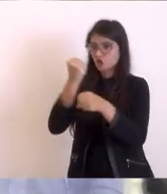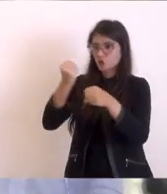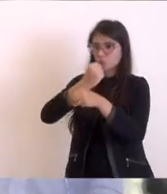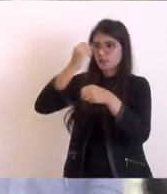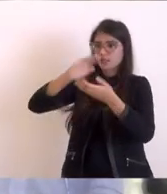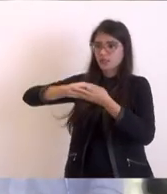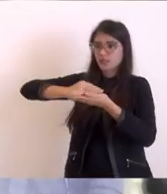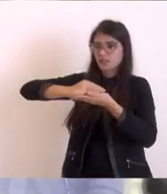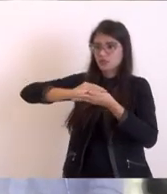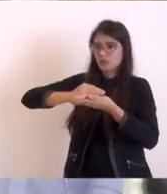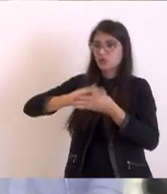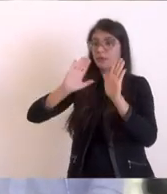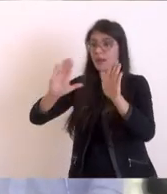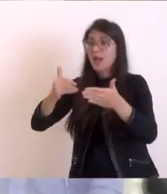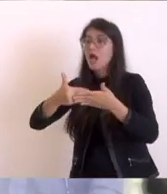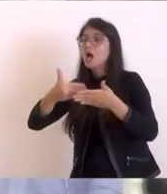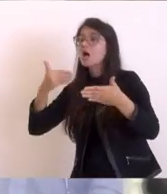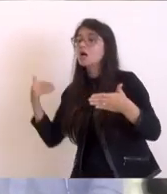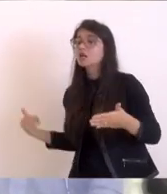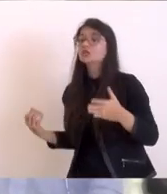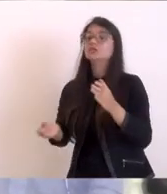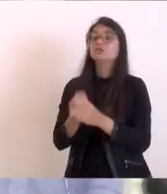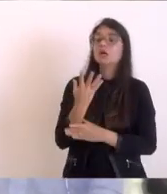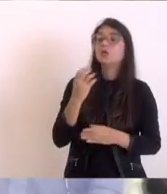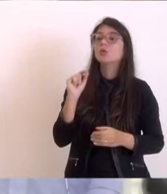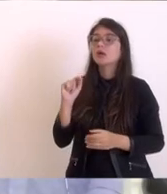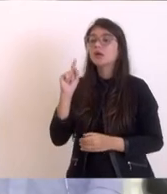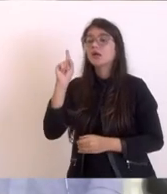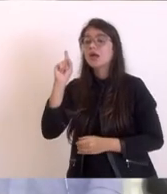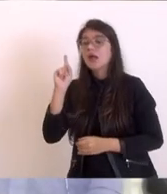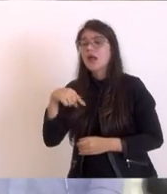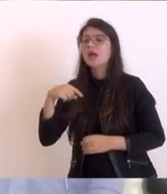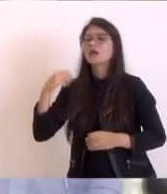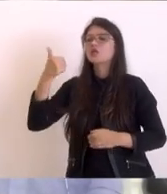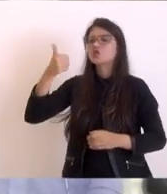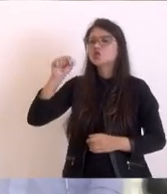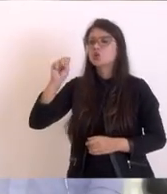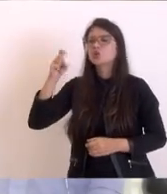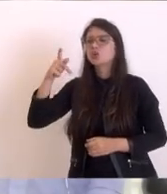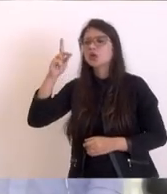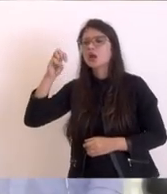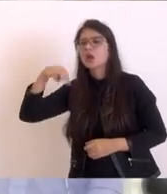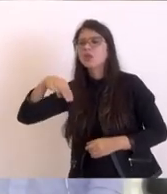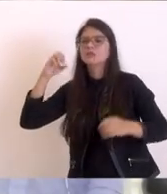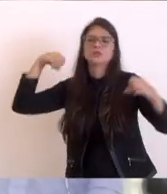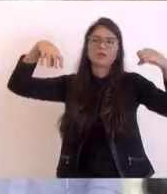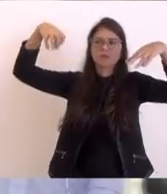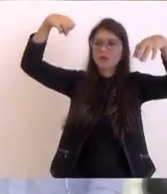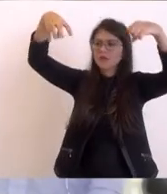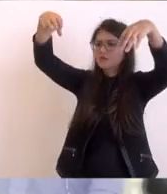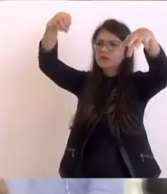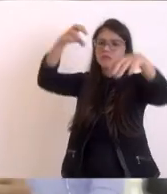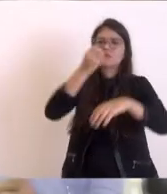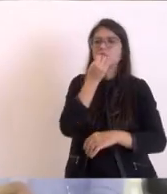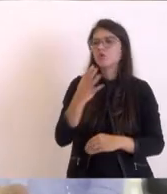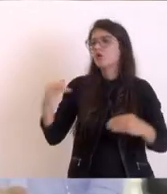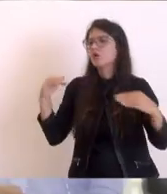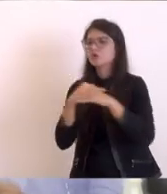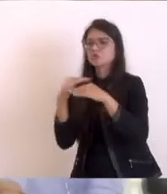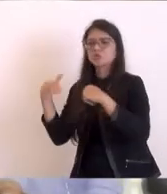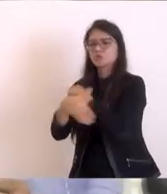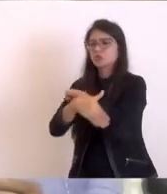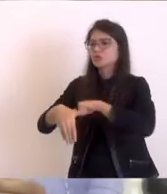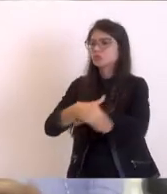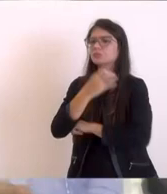antes de inaugurar lá, nós vamos estar inaugurando mais quase 18 quilômetros de iluminação. E nós viemos aqui, começamos com o presidente e trouxemos a